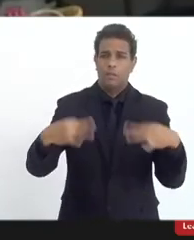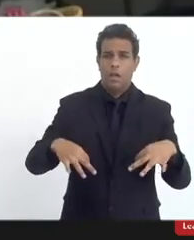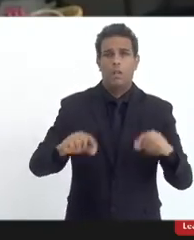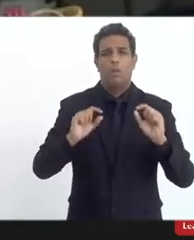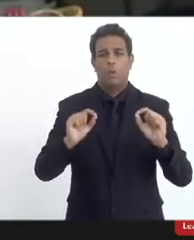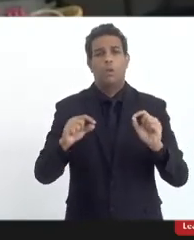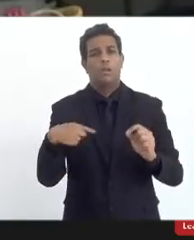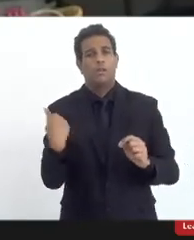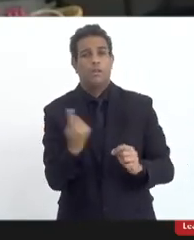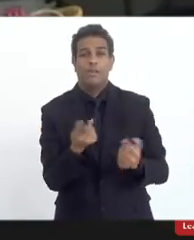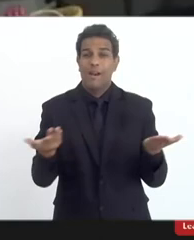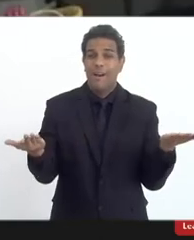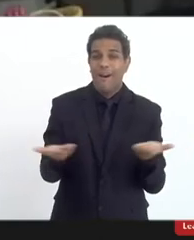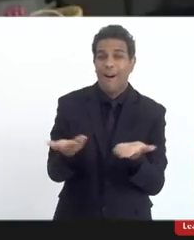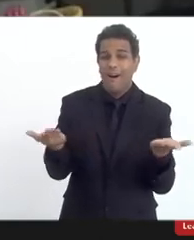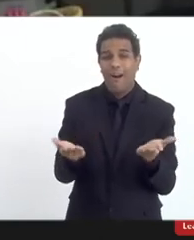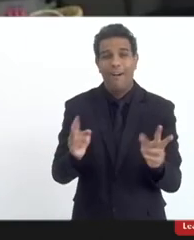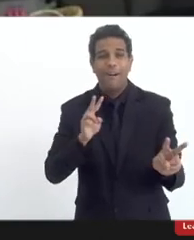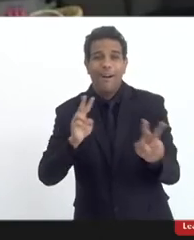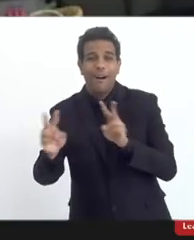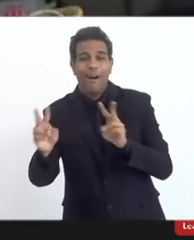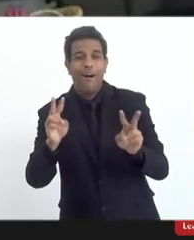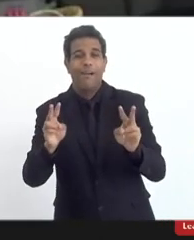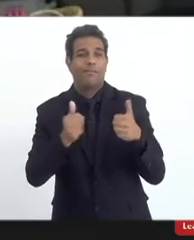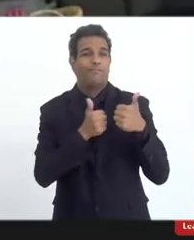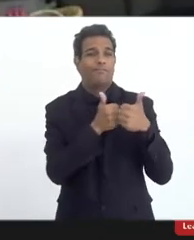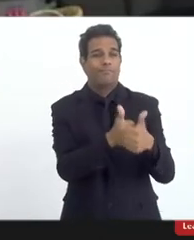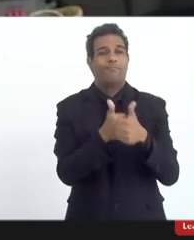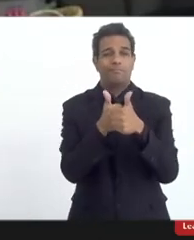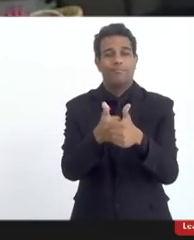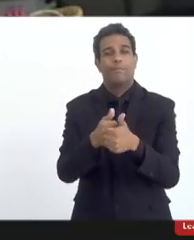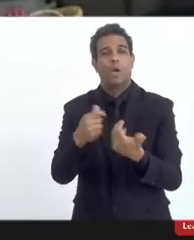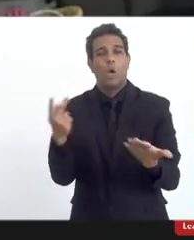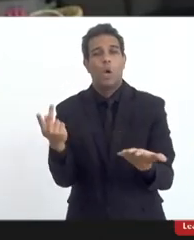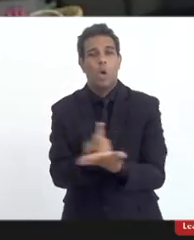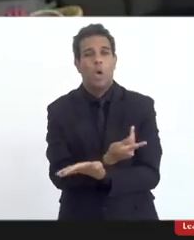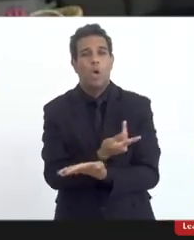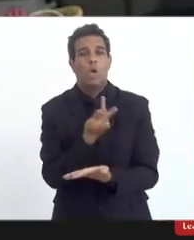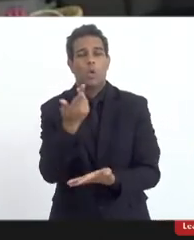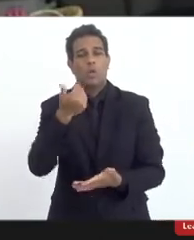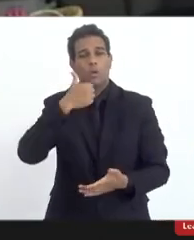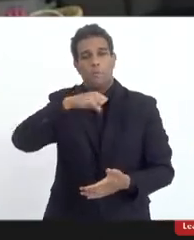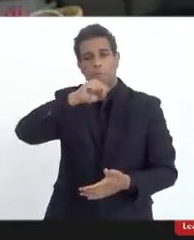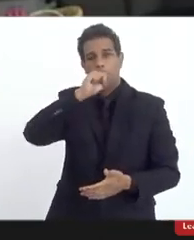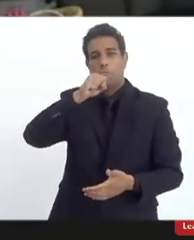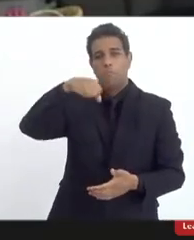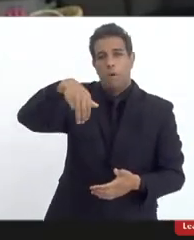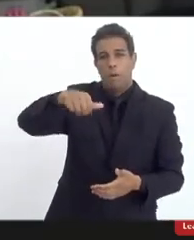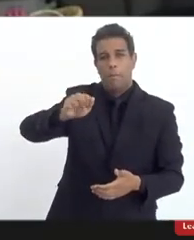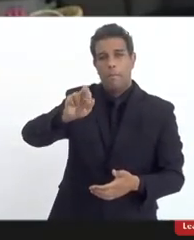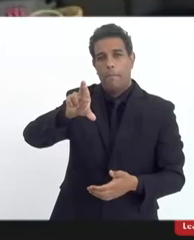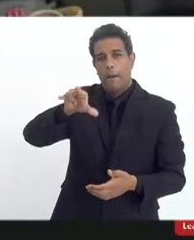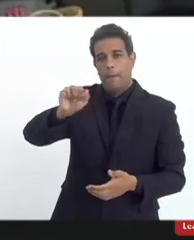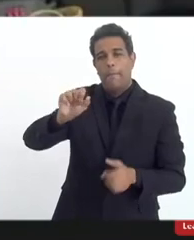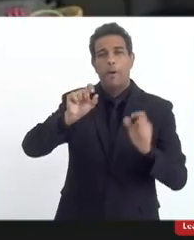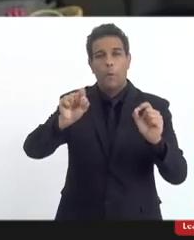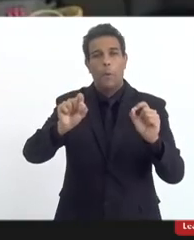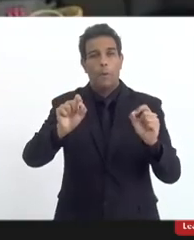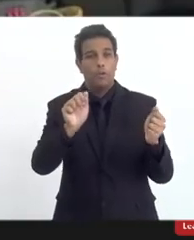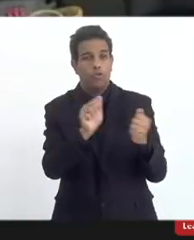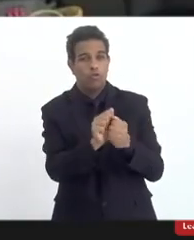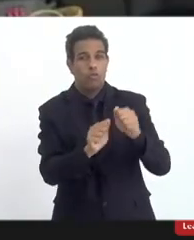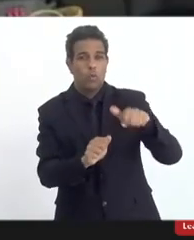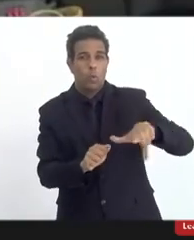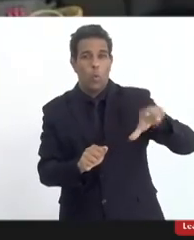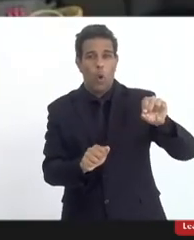agora quando são casos como por exemplo que relatou a irmã Márcia que não é diretamente com um aluno